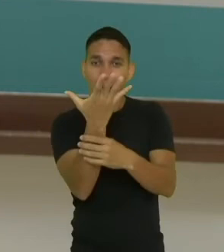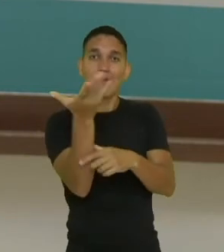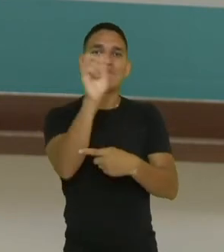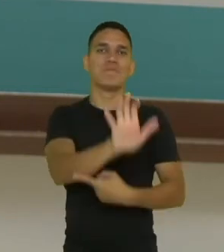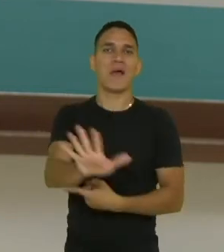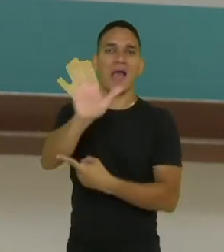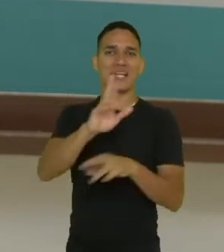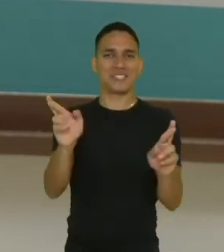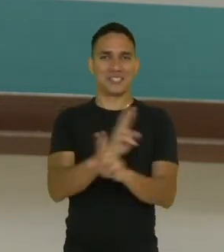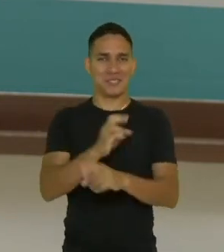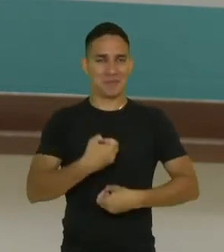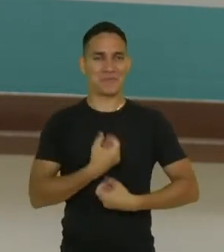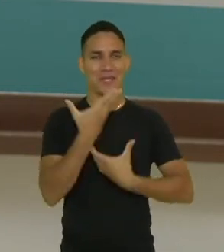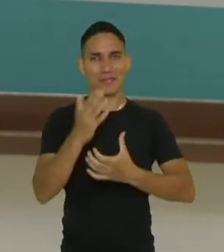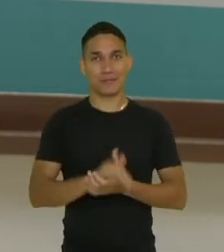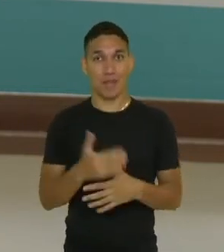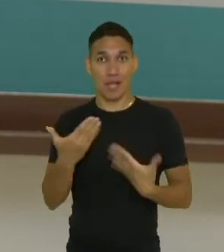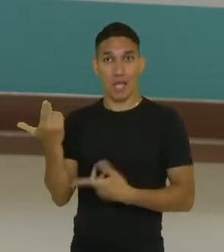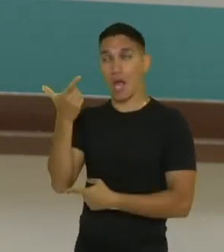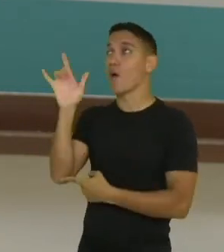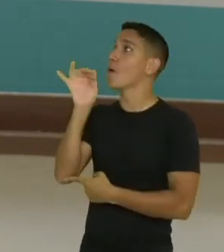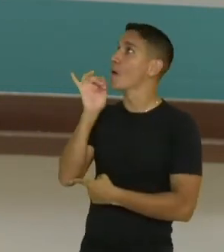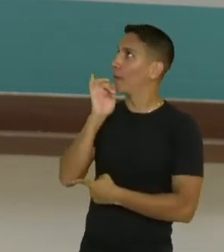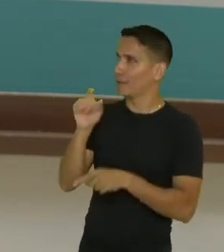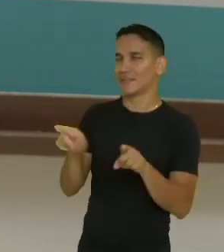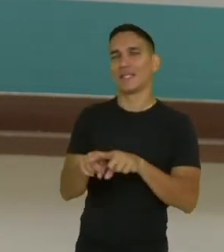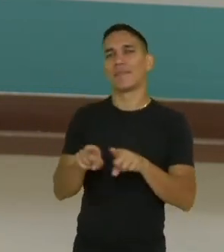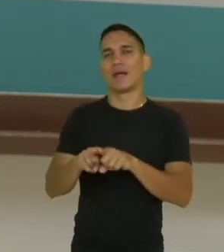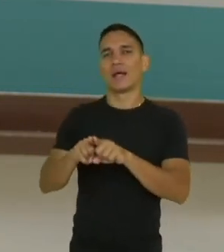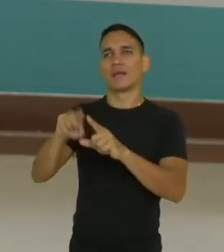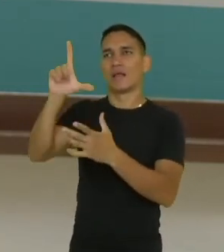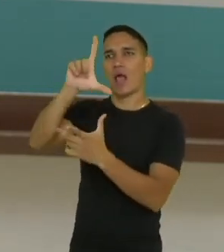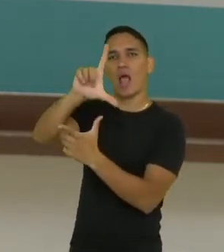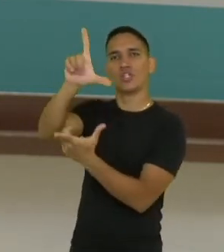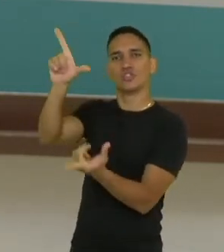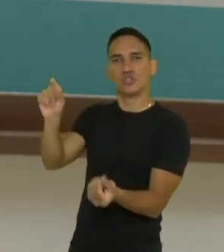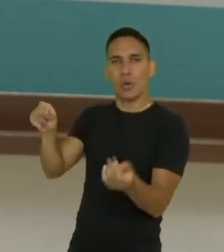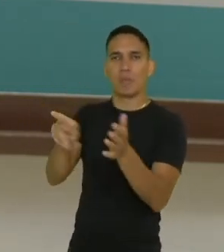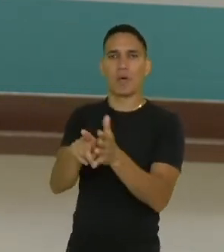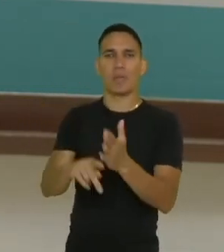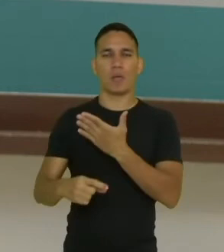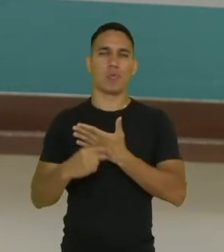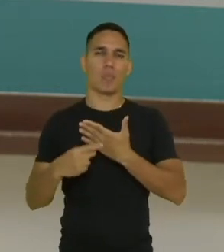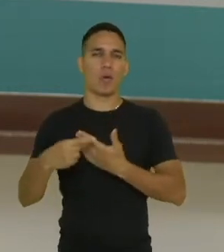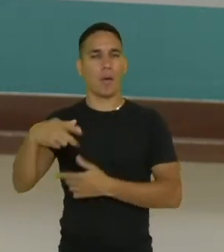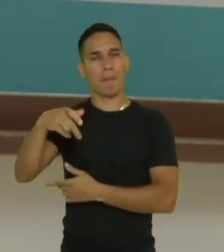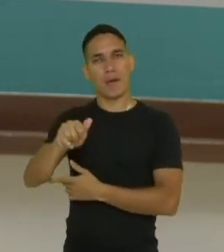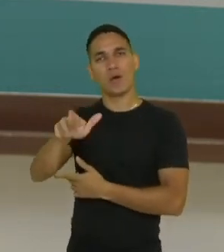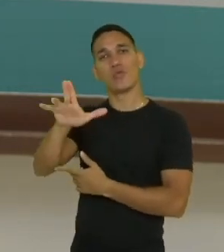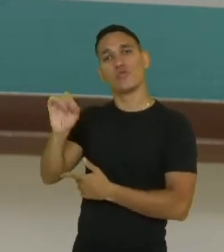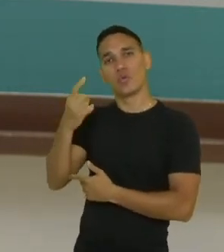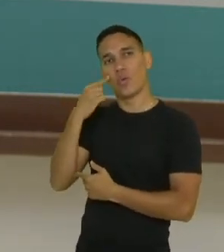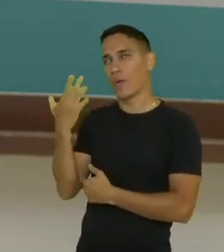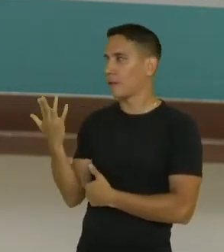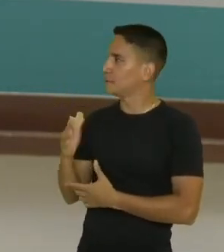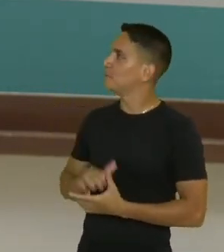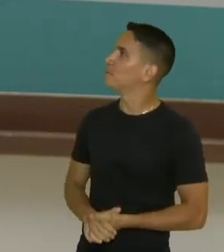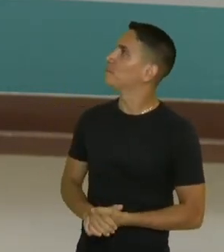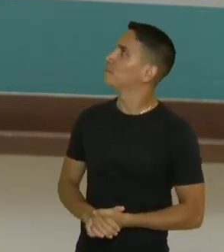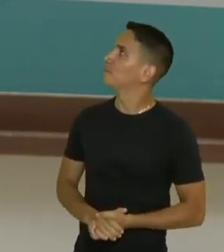imagem relacionada à poesia. Aqui eu tenho outro exemplo do Lua na Água, do poeta Paulo Leminski, Lua na Água, Alguma Lua, Lua